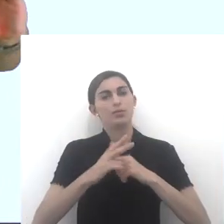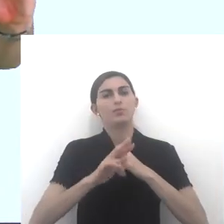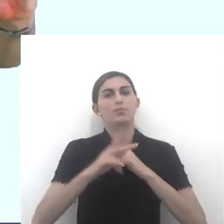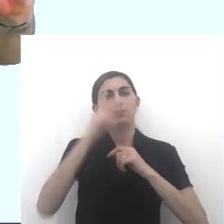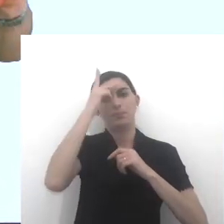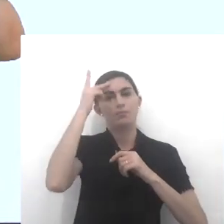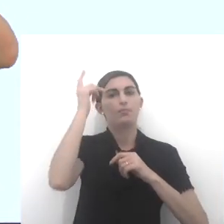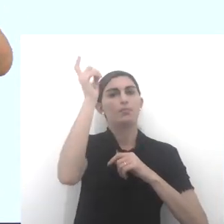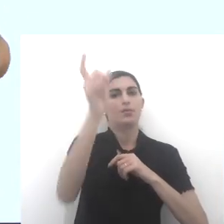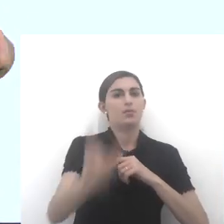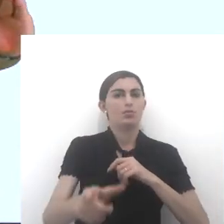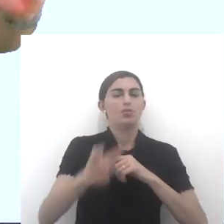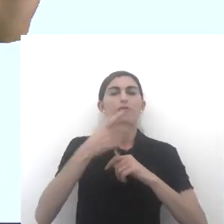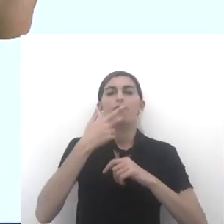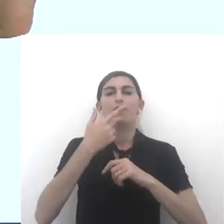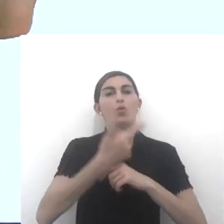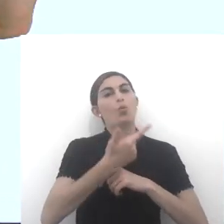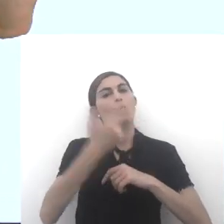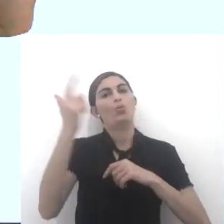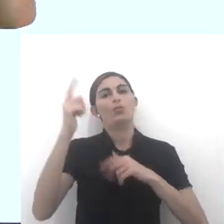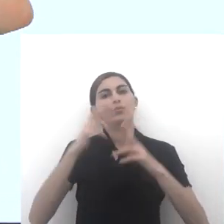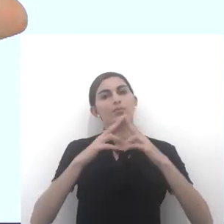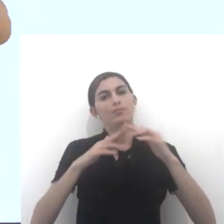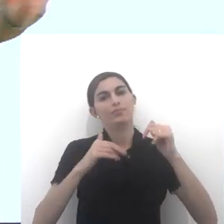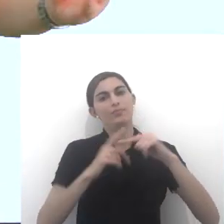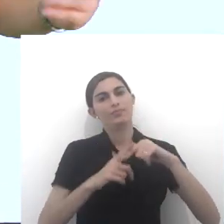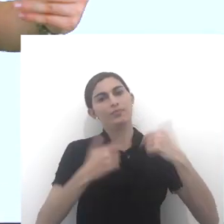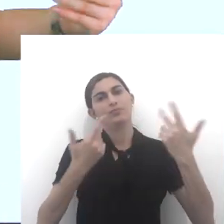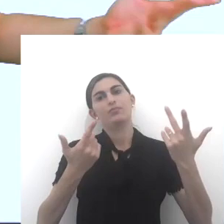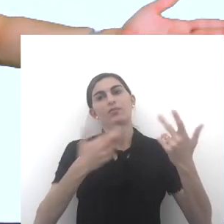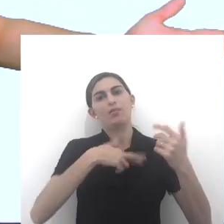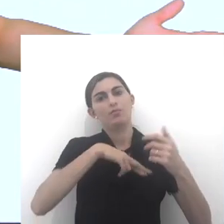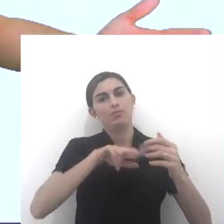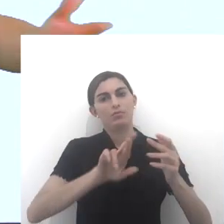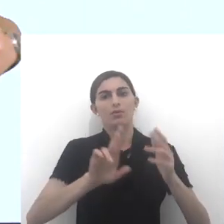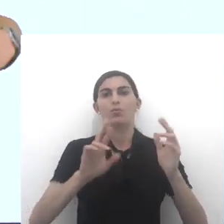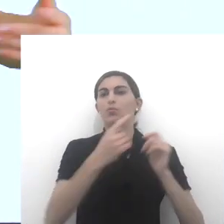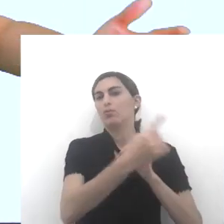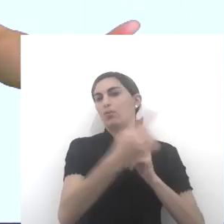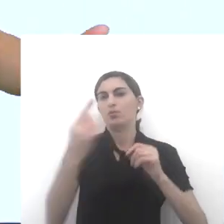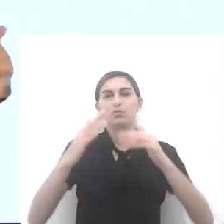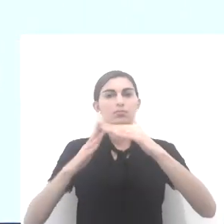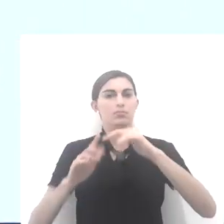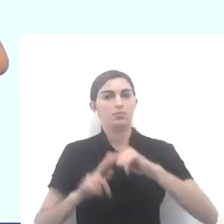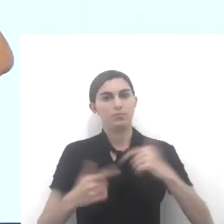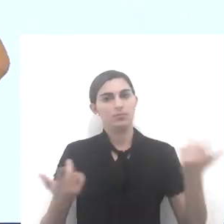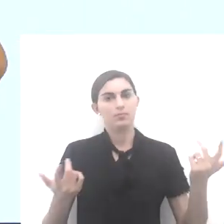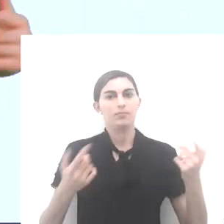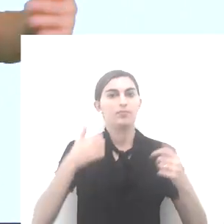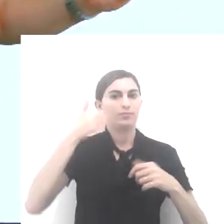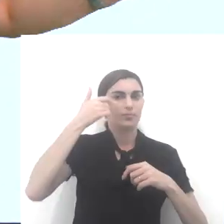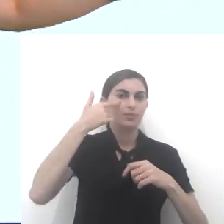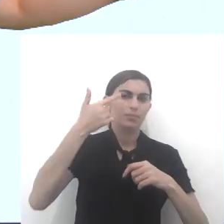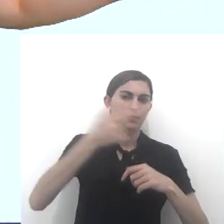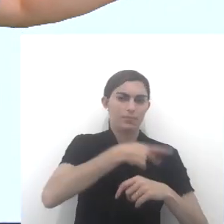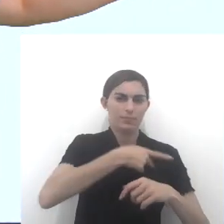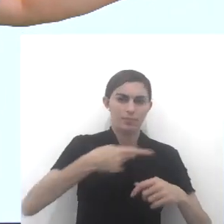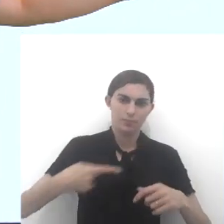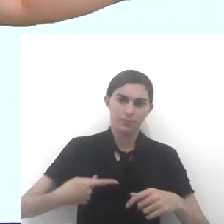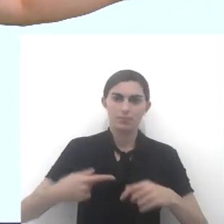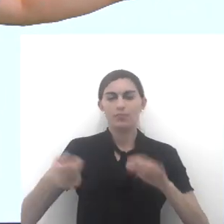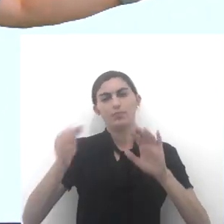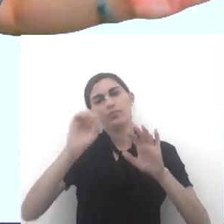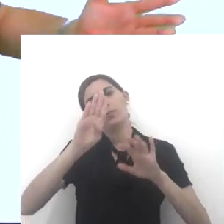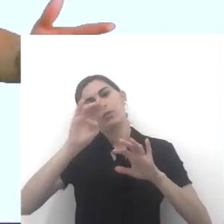sendo pessoas que professaram fé diferente, cada uma em sua igreja. Veja, o primeiro, o